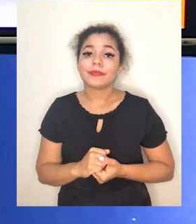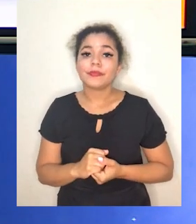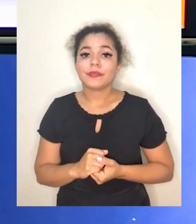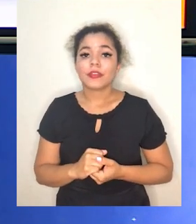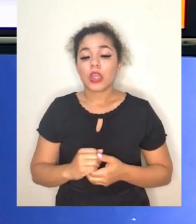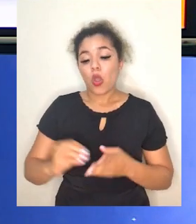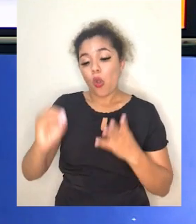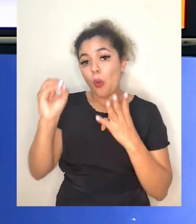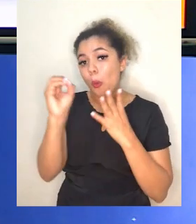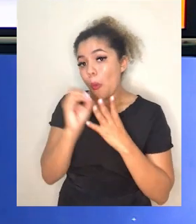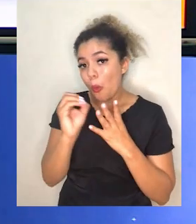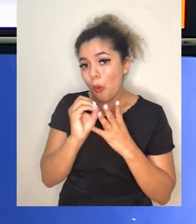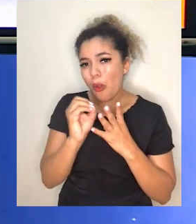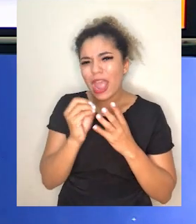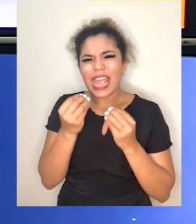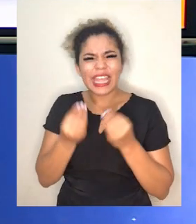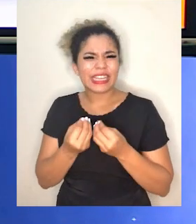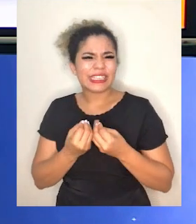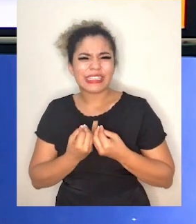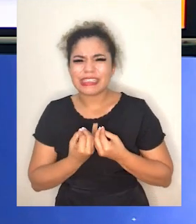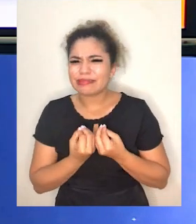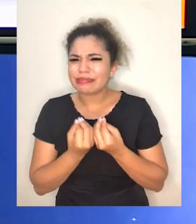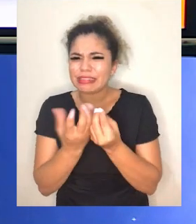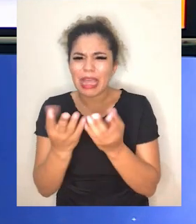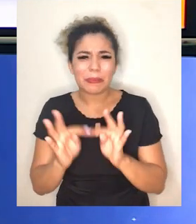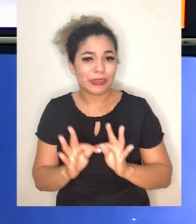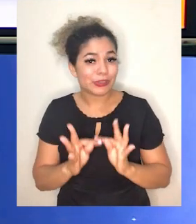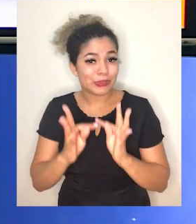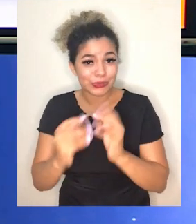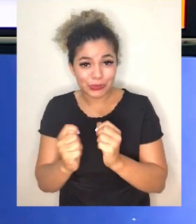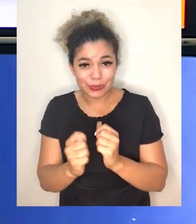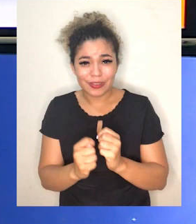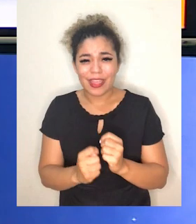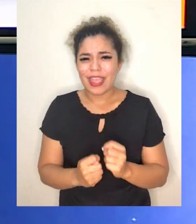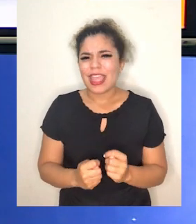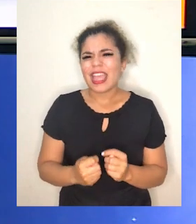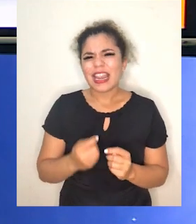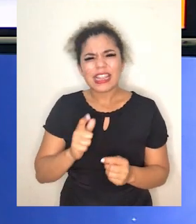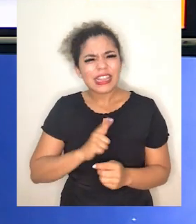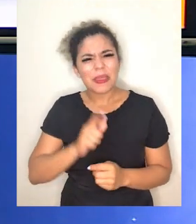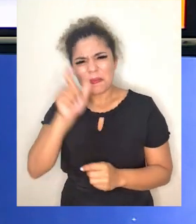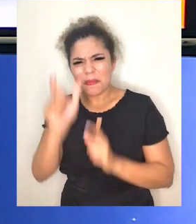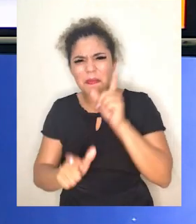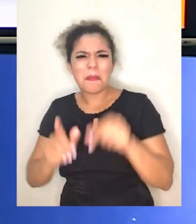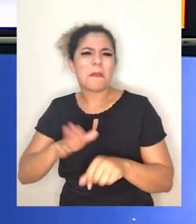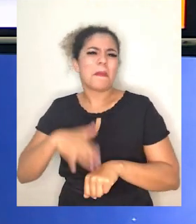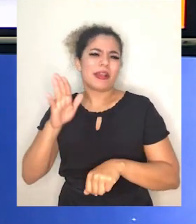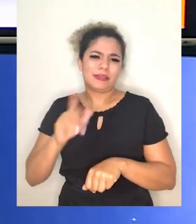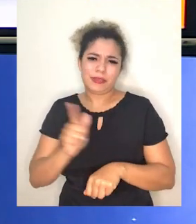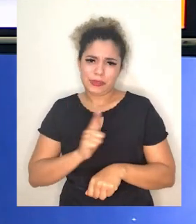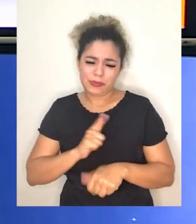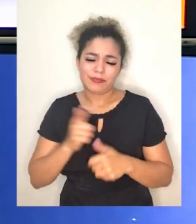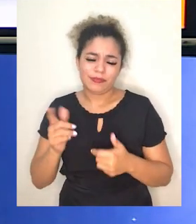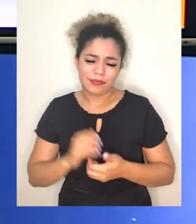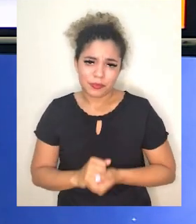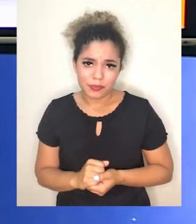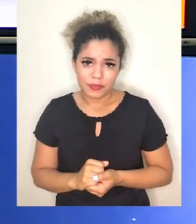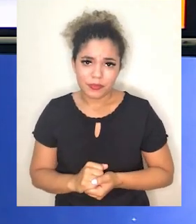Tipo O, chamado doador universal. É o sangue mais comum que existe entre a população.